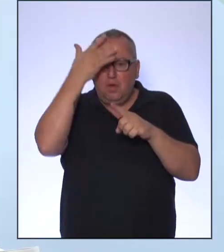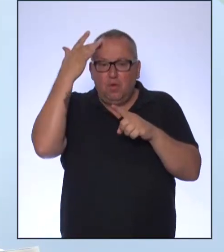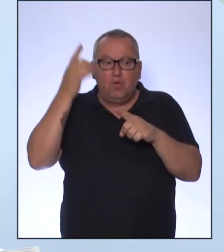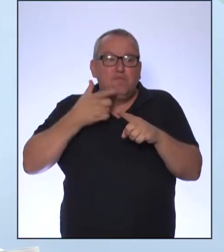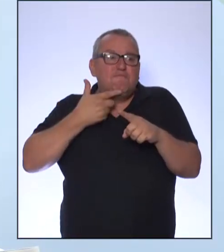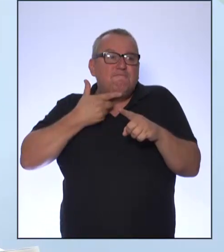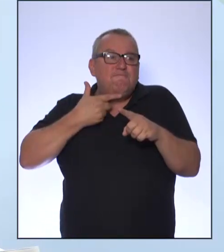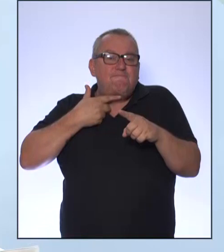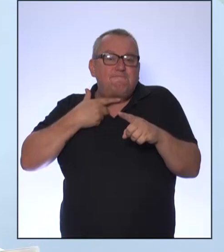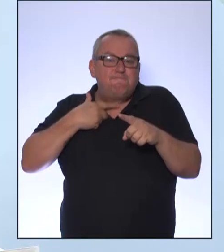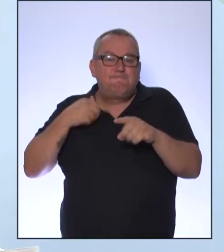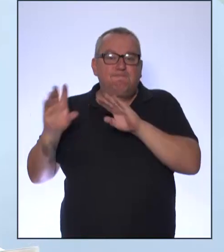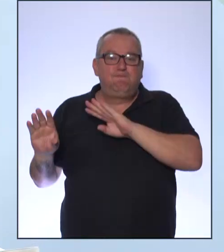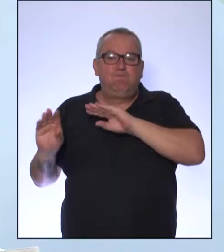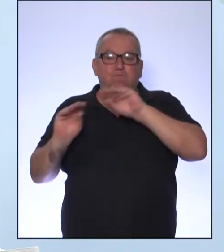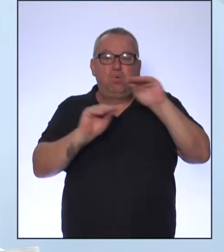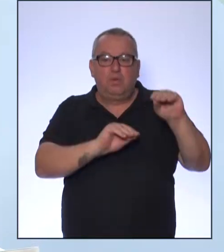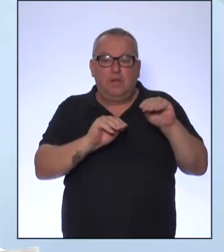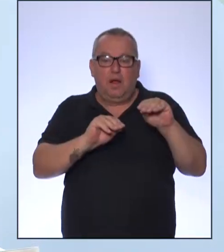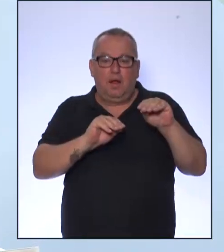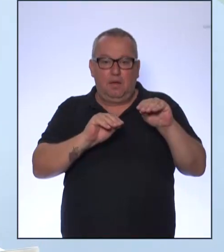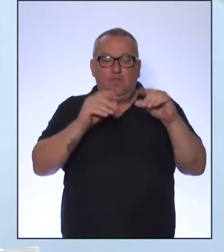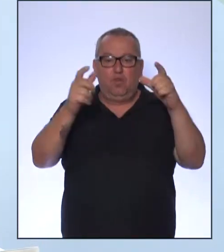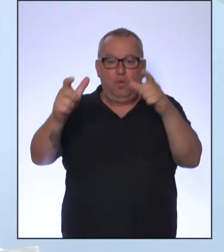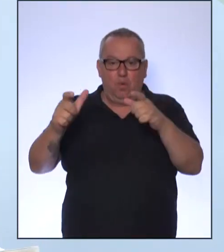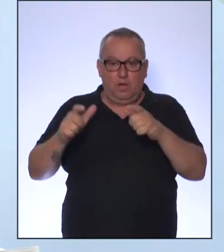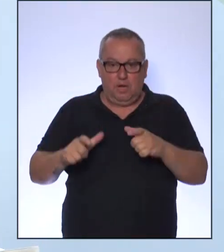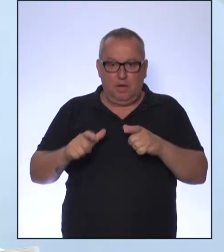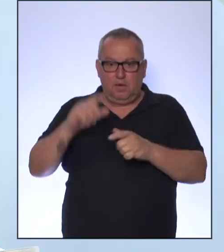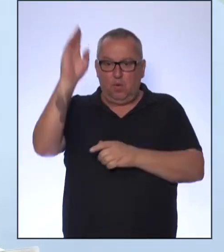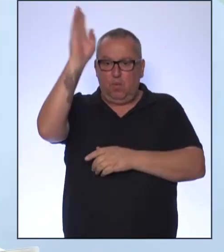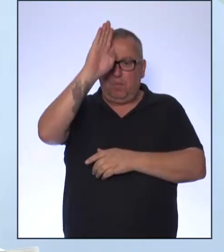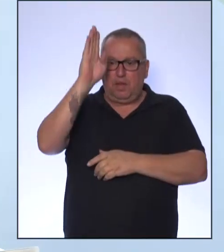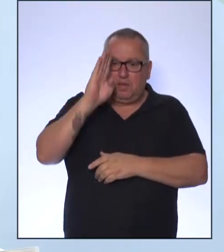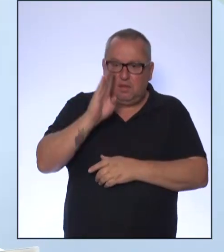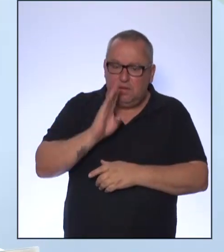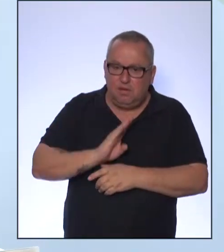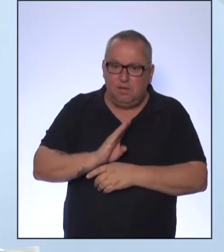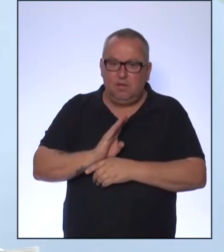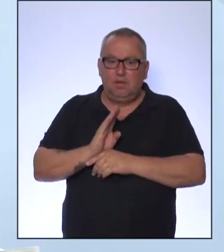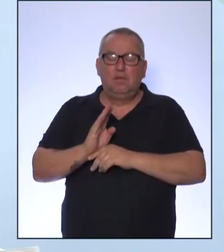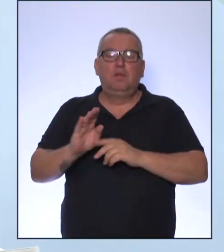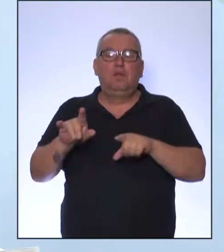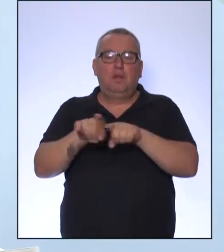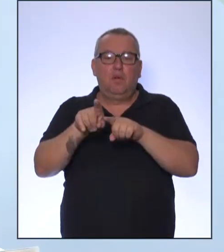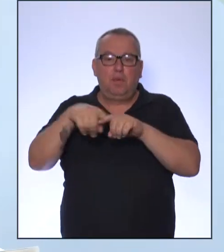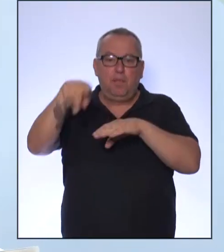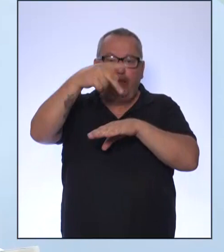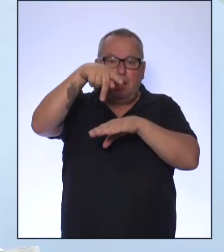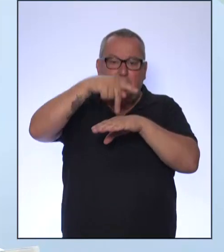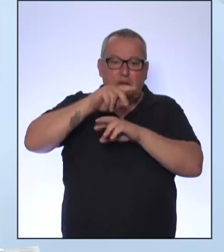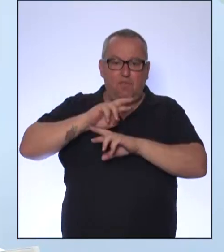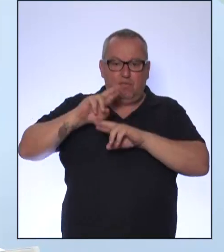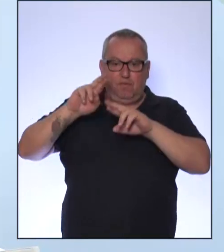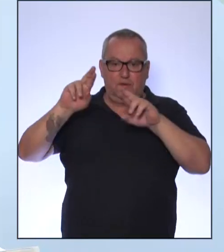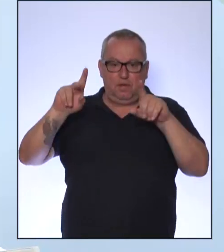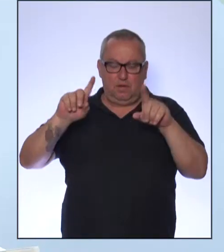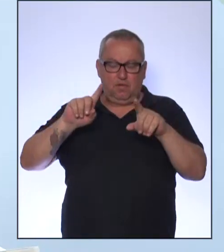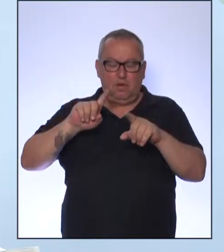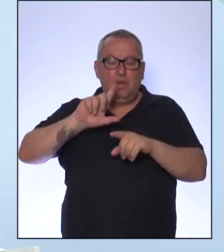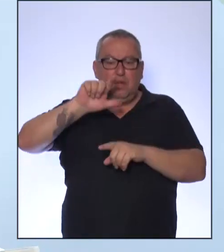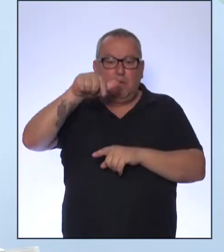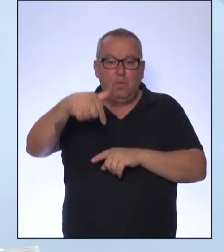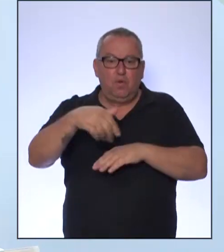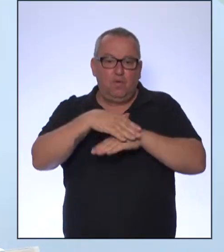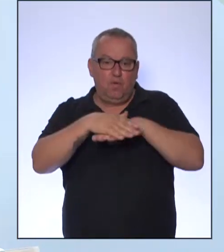do deslocamento das pessoas no Brasil, entre países? E a gente vai conversar um